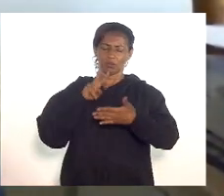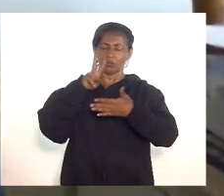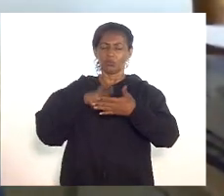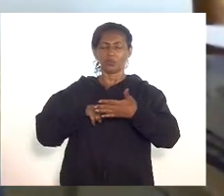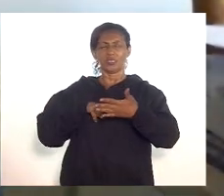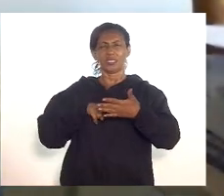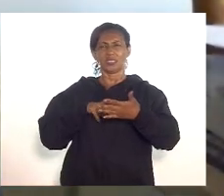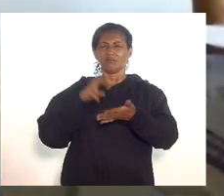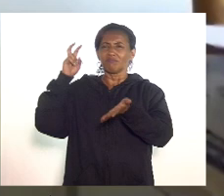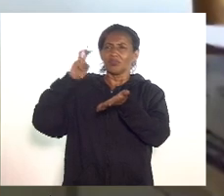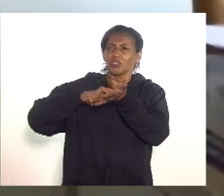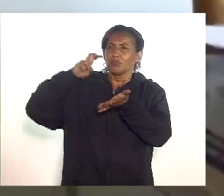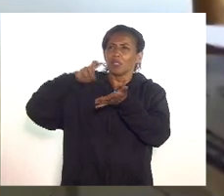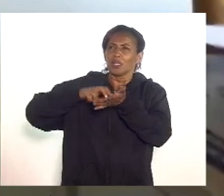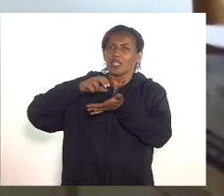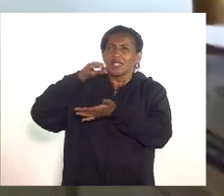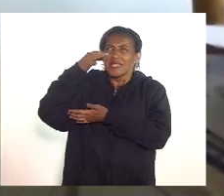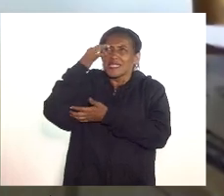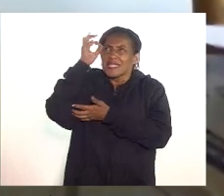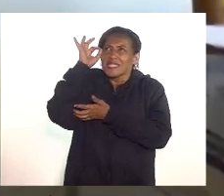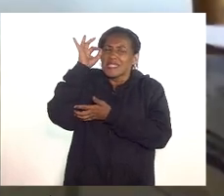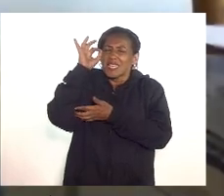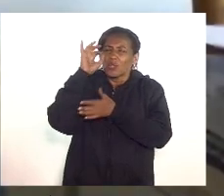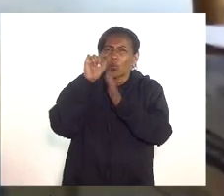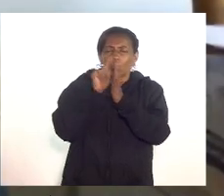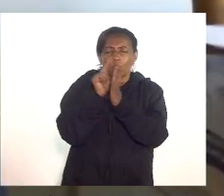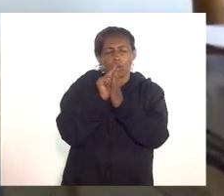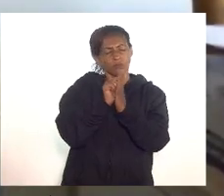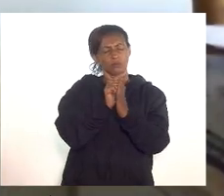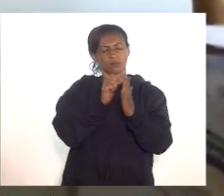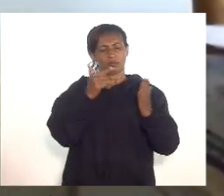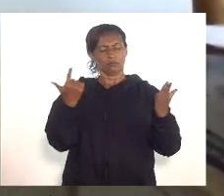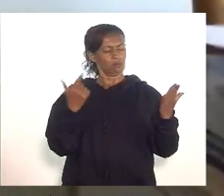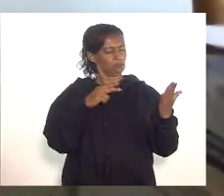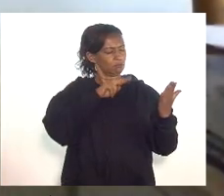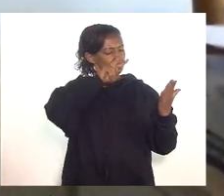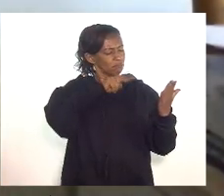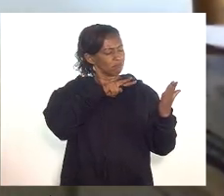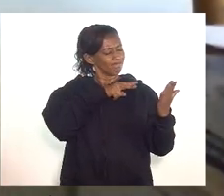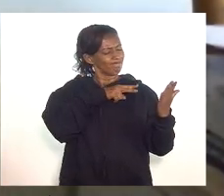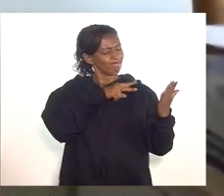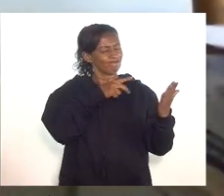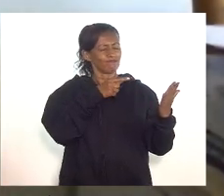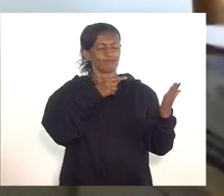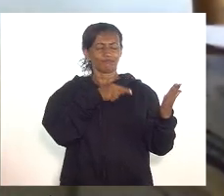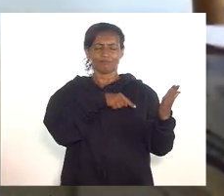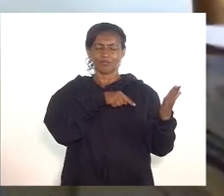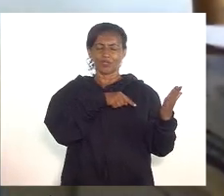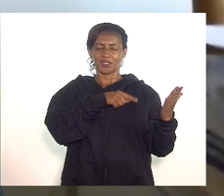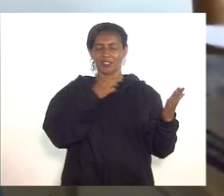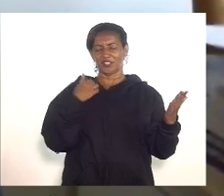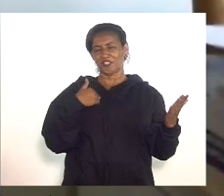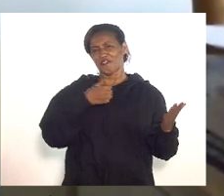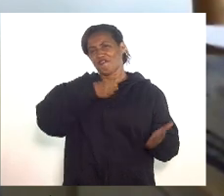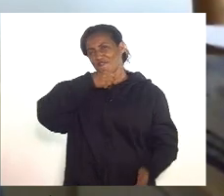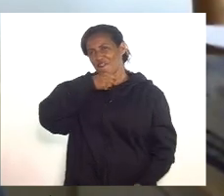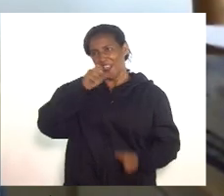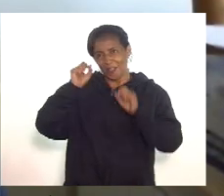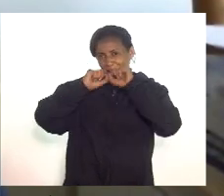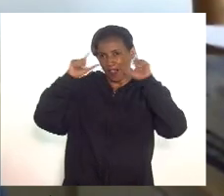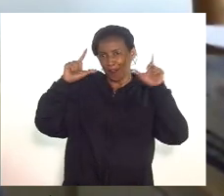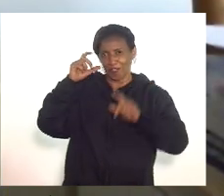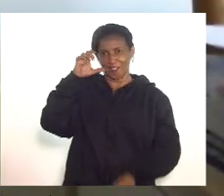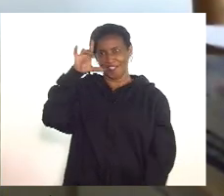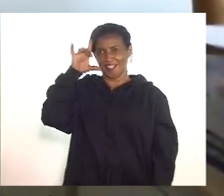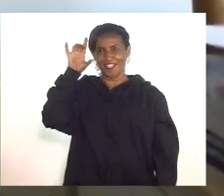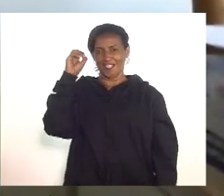cedo da manhã como é de hábito dos velhos acordarem cedo ou dos antigos como